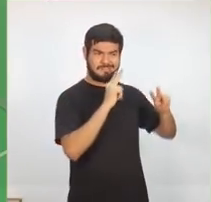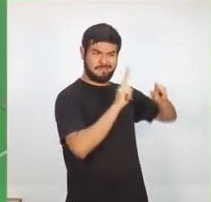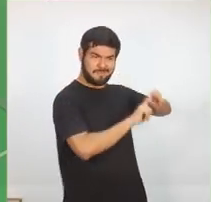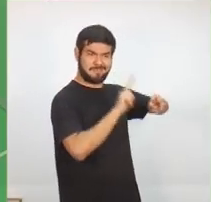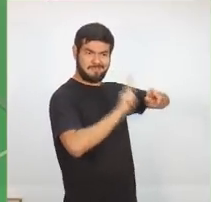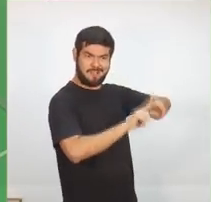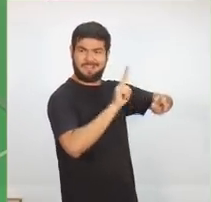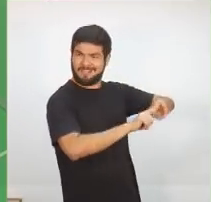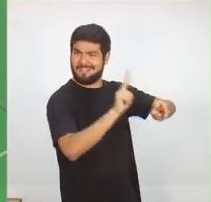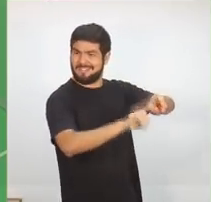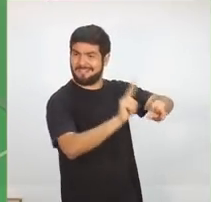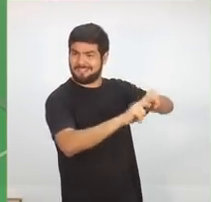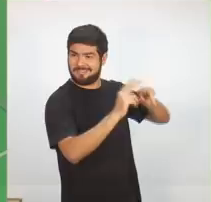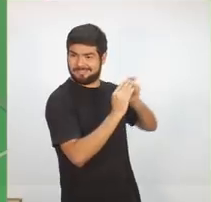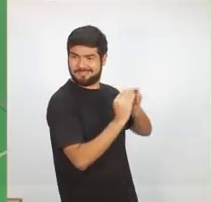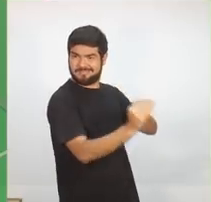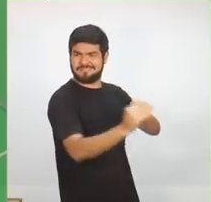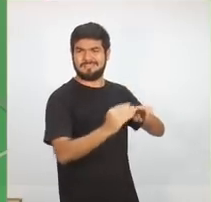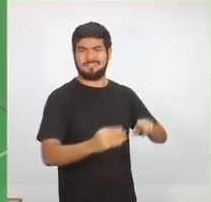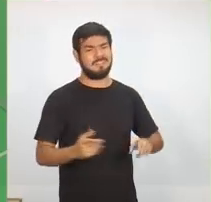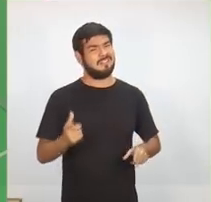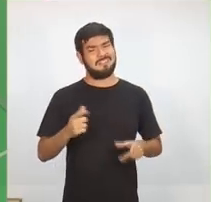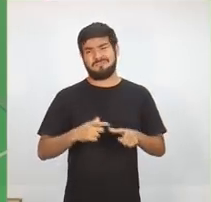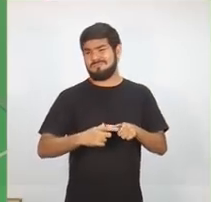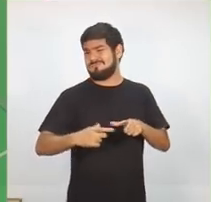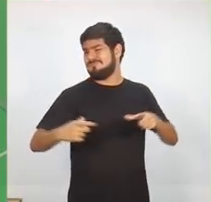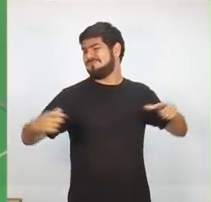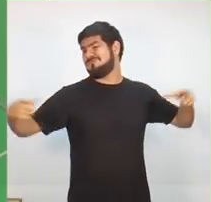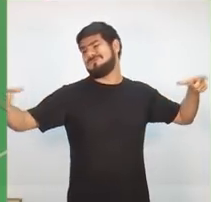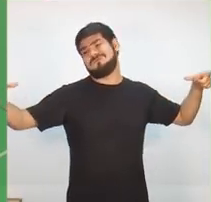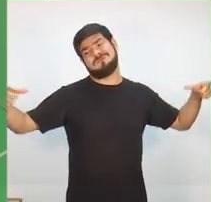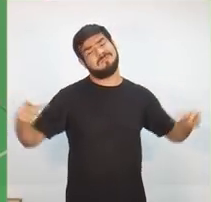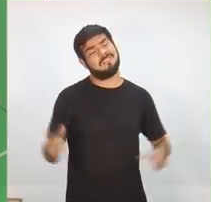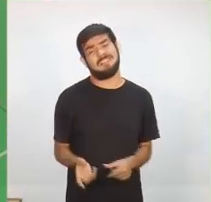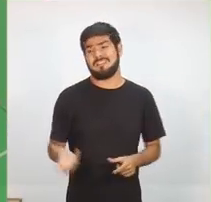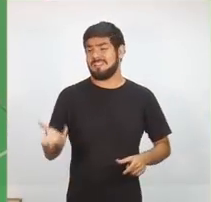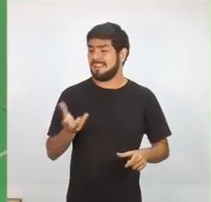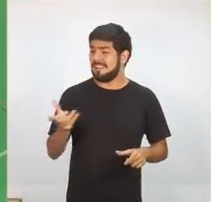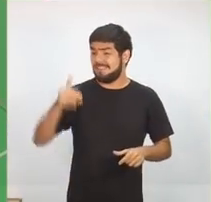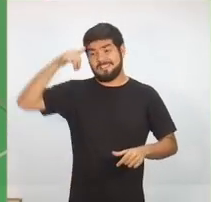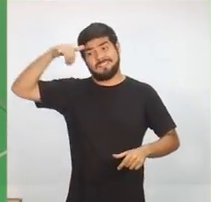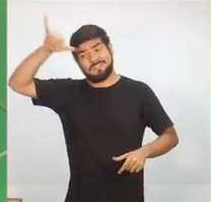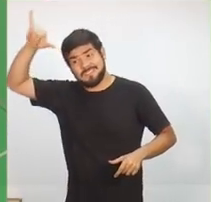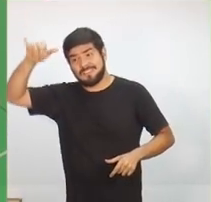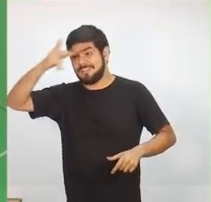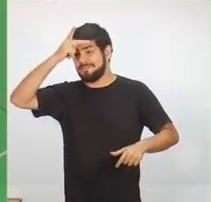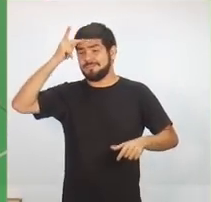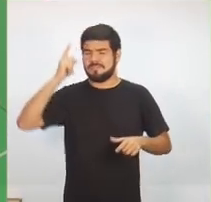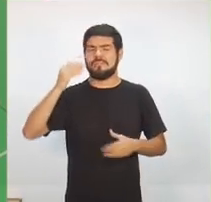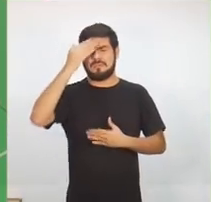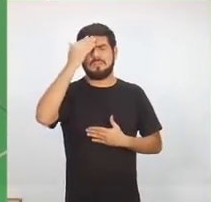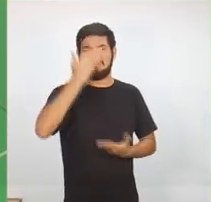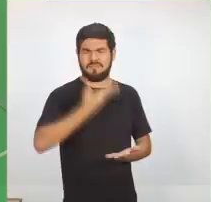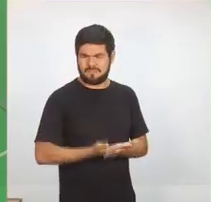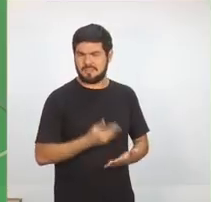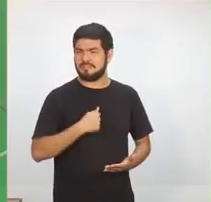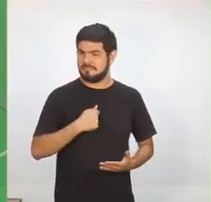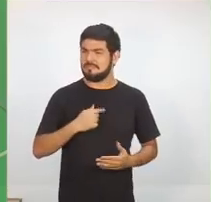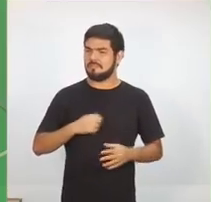que essas situações se alassem mais. Então, pela prevenção, nós vamos combater e a população pode confiar no nosso projeto.